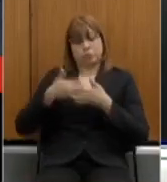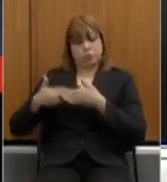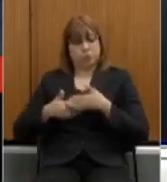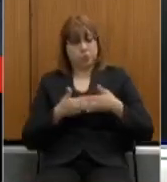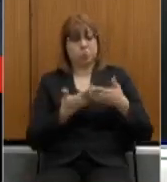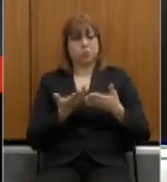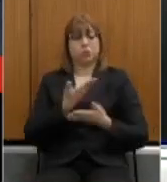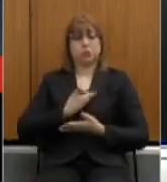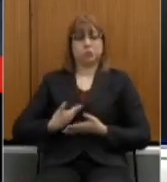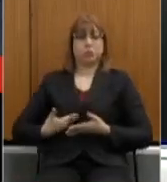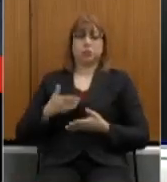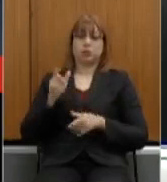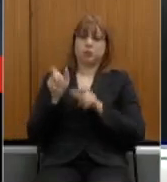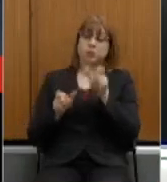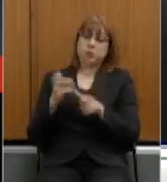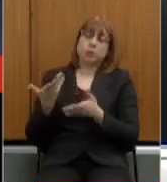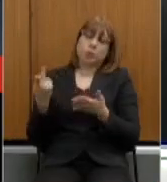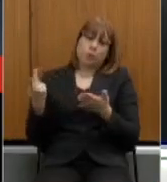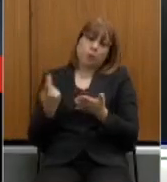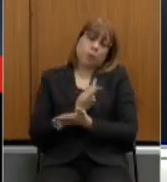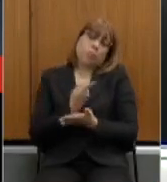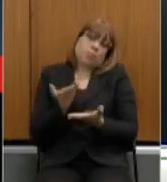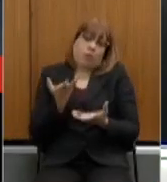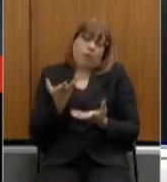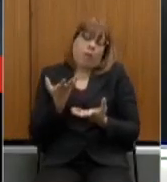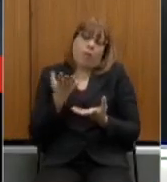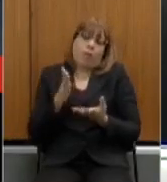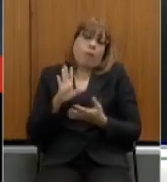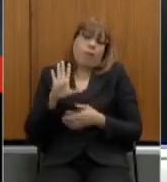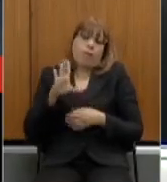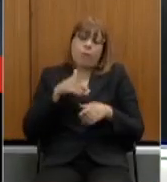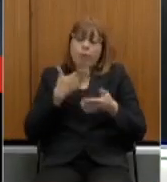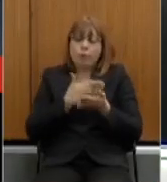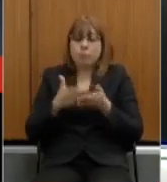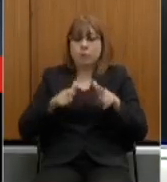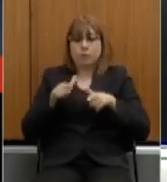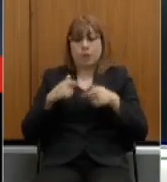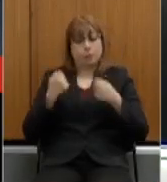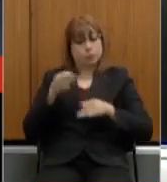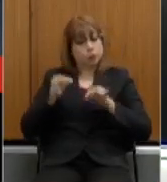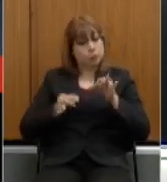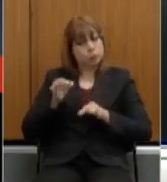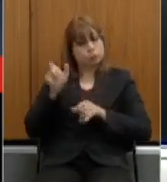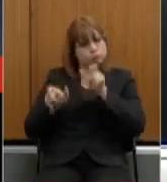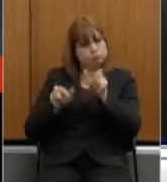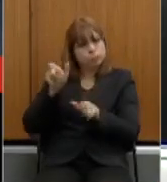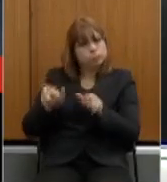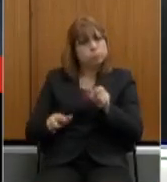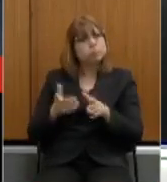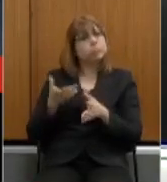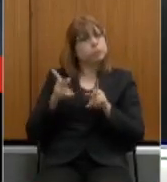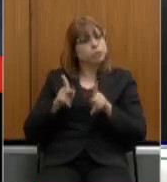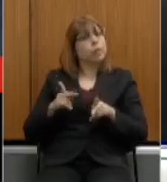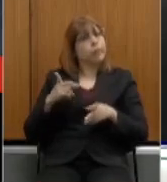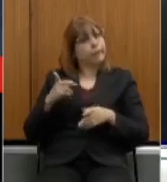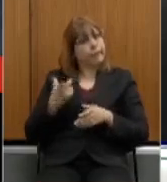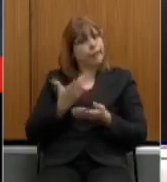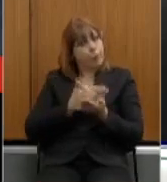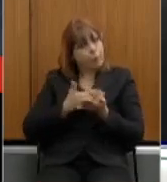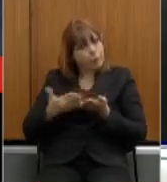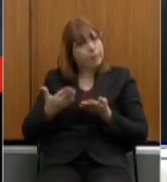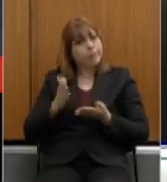públicos estaduais. Precisamos fazer justiça àqueles servidores que ingressaram no serviço público